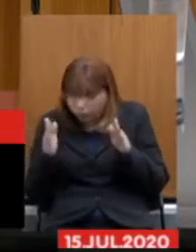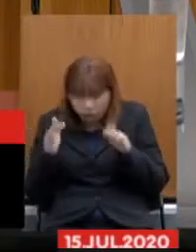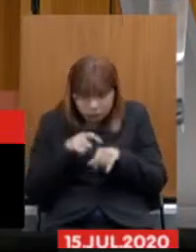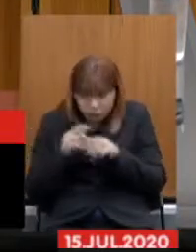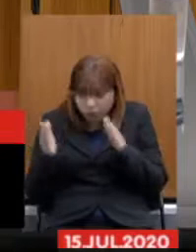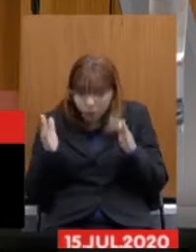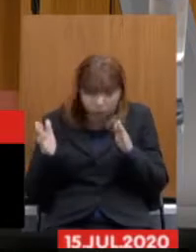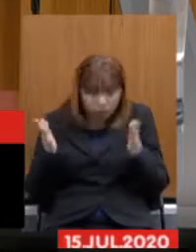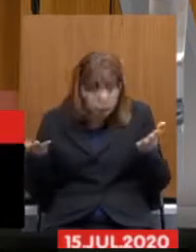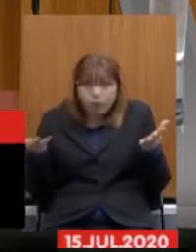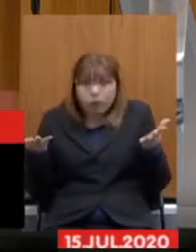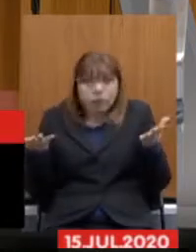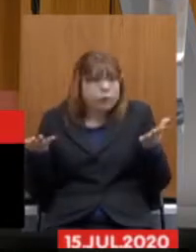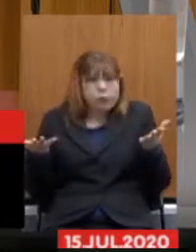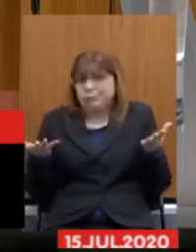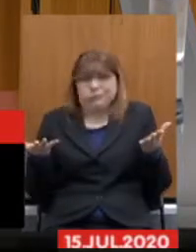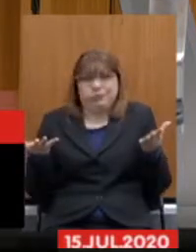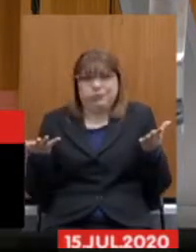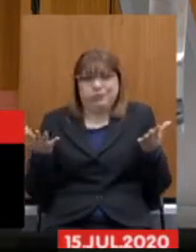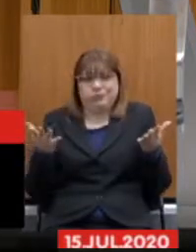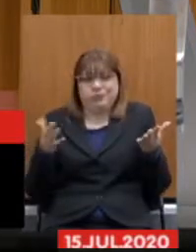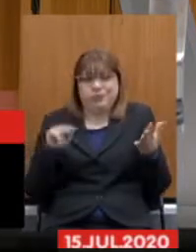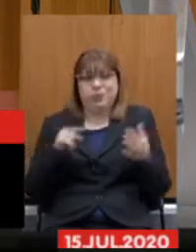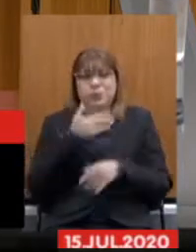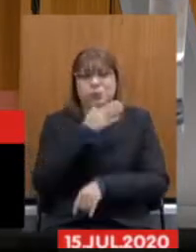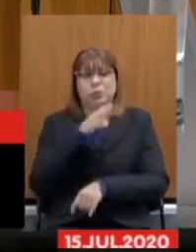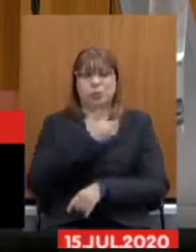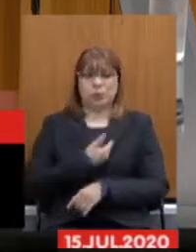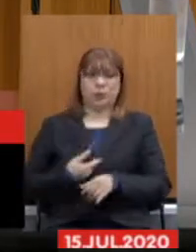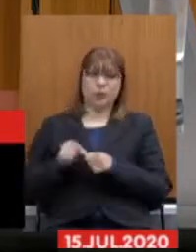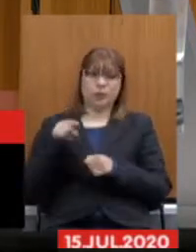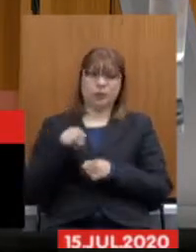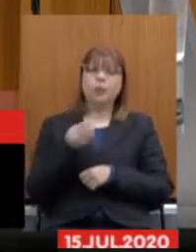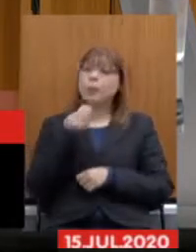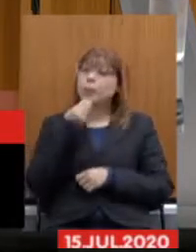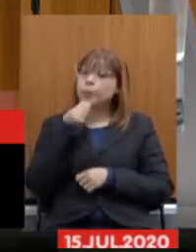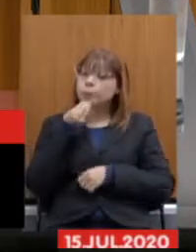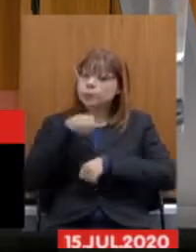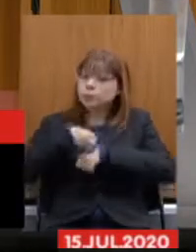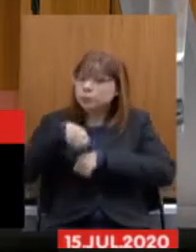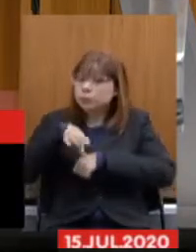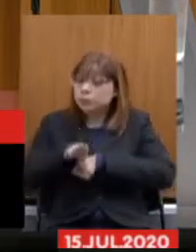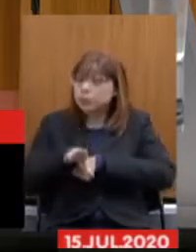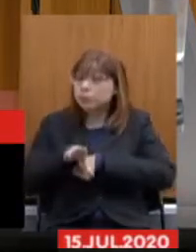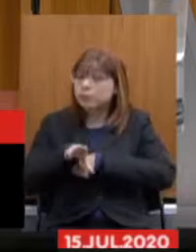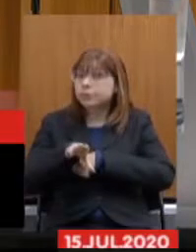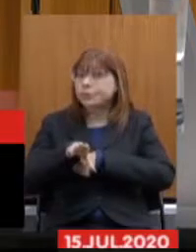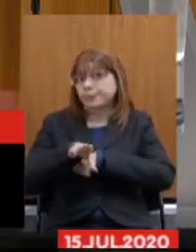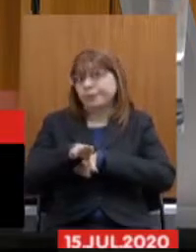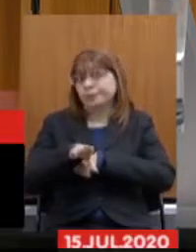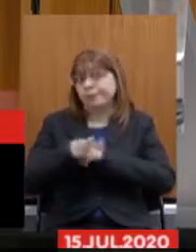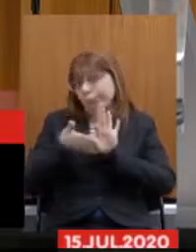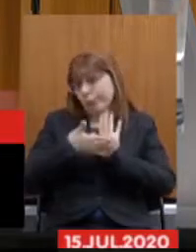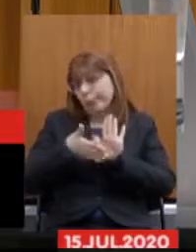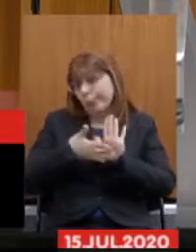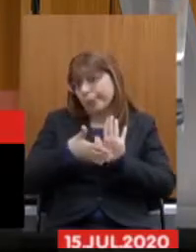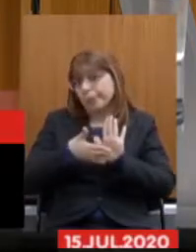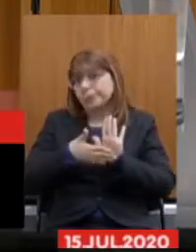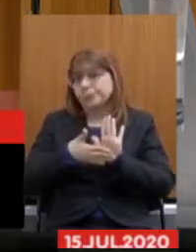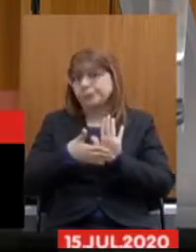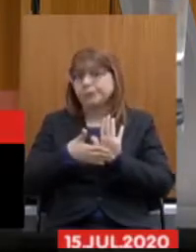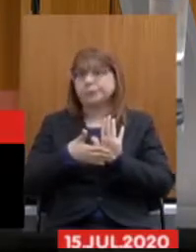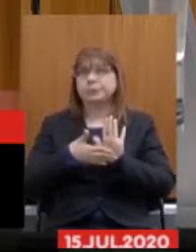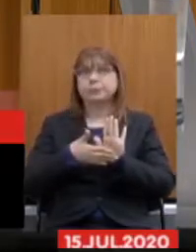a manobra que o governo fez ele poderia ter encaminhado essa essa proposta